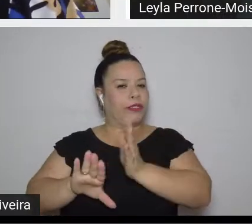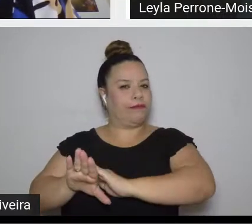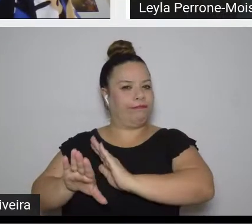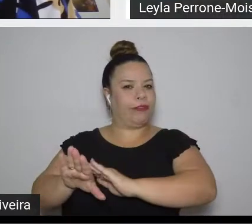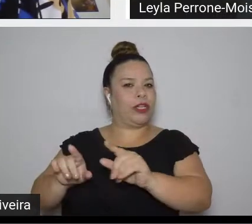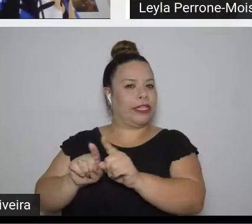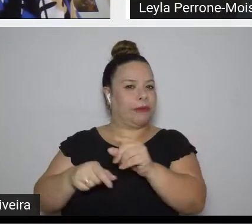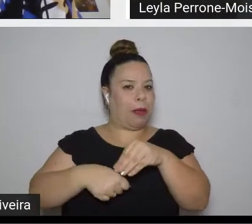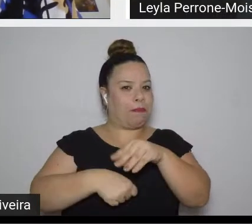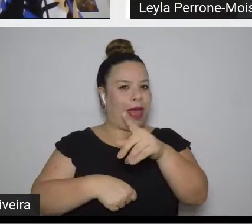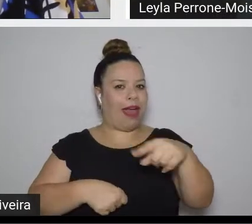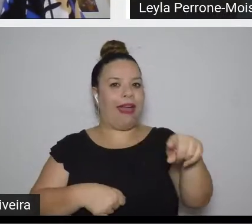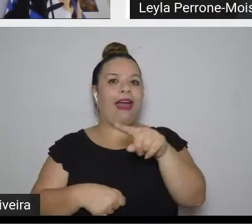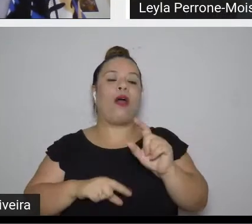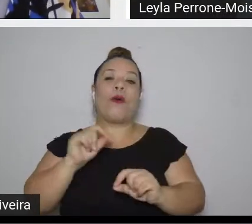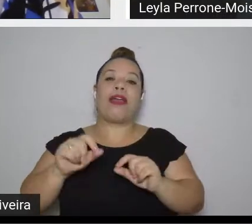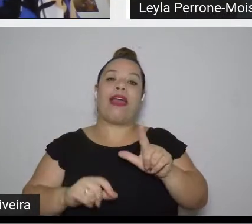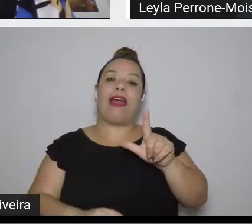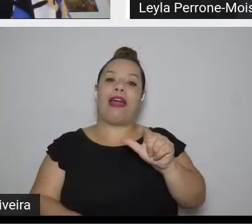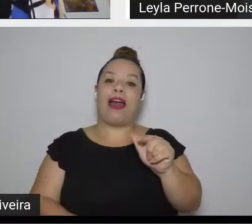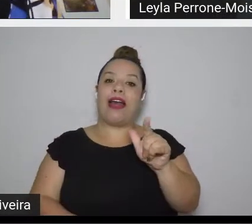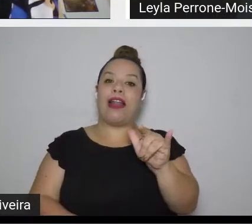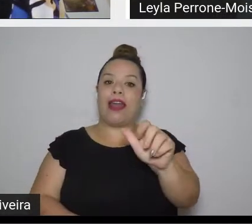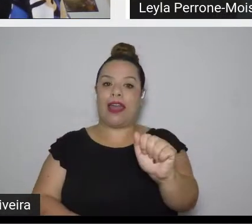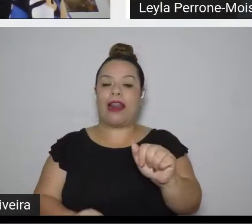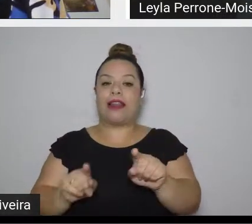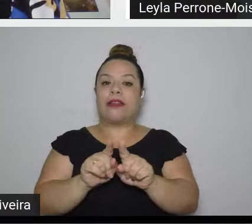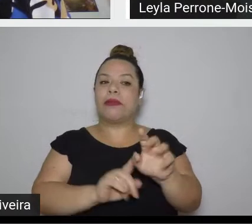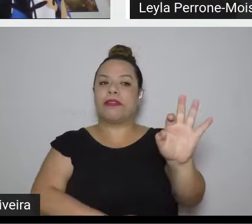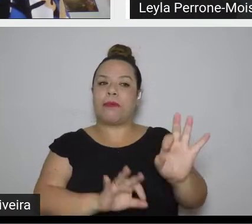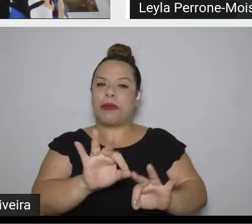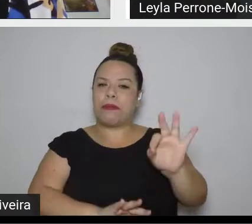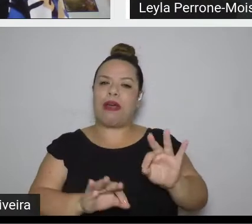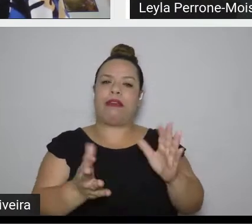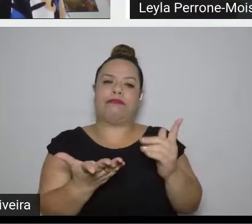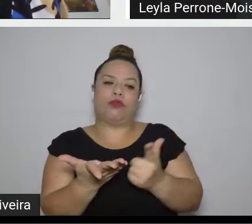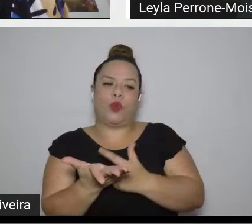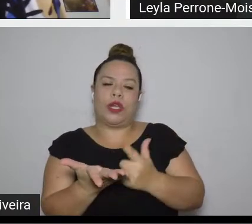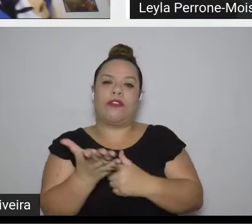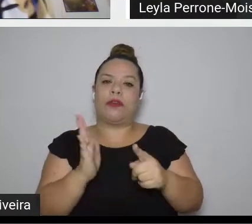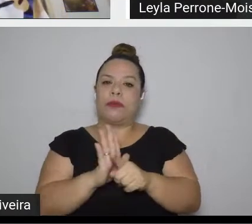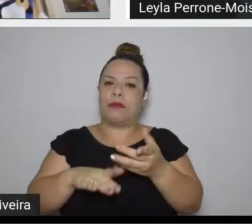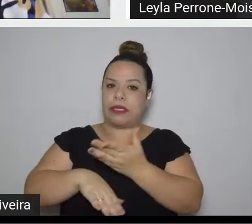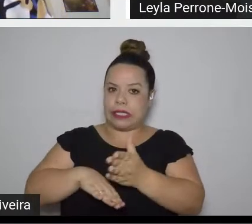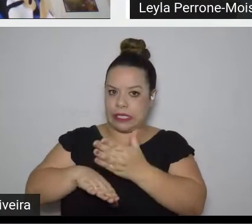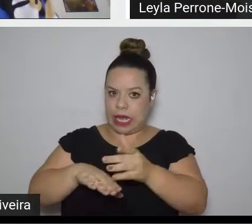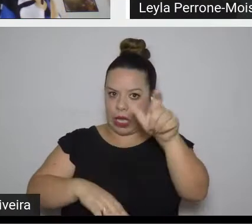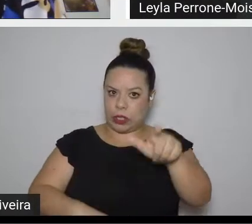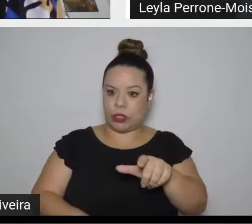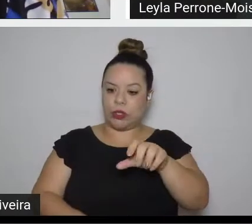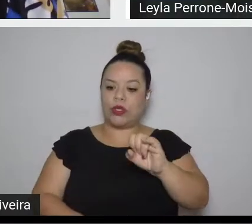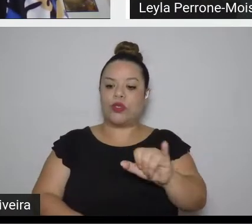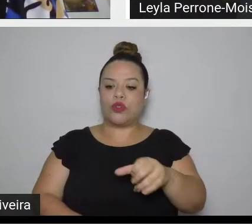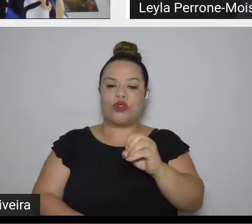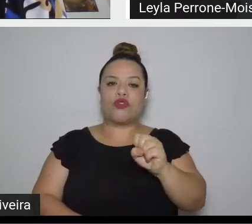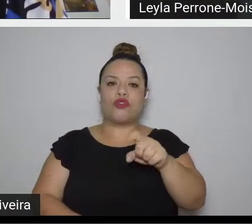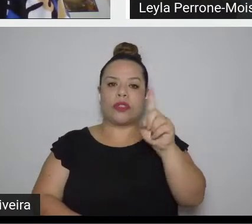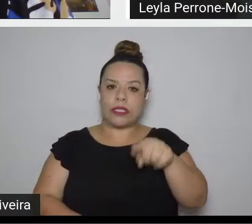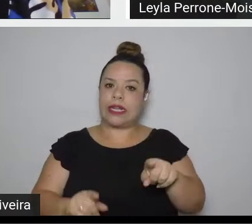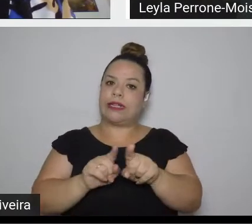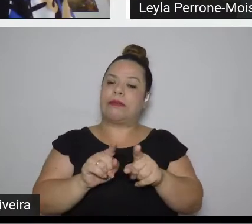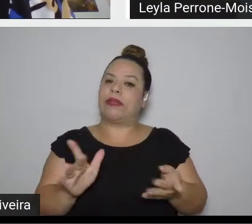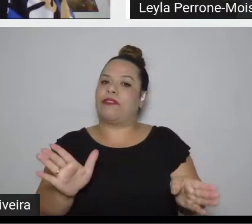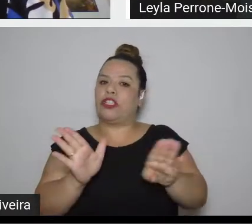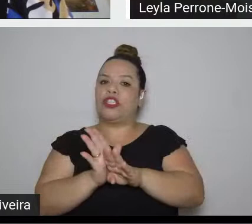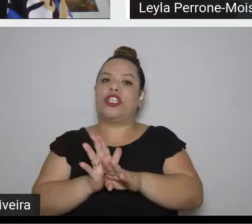está fazendo, está preparando um livro de ensaios sobre José Saramago, que chegará aí no